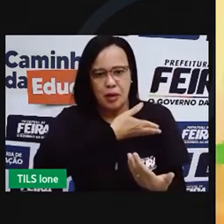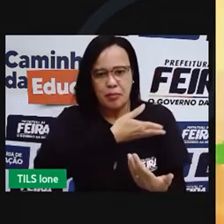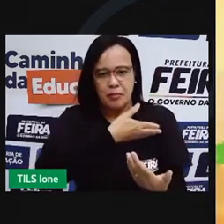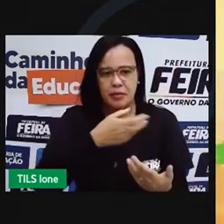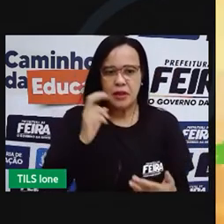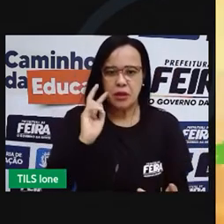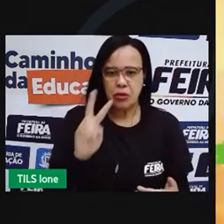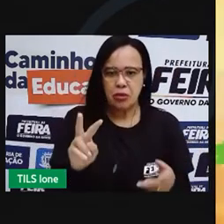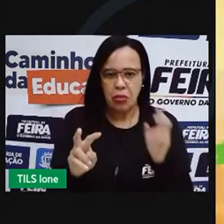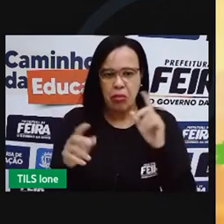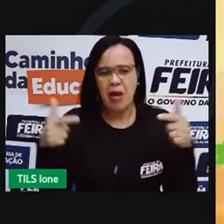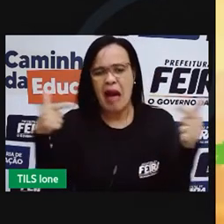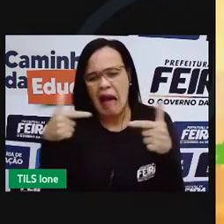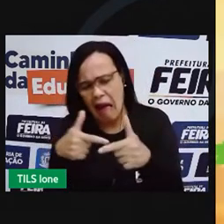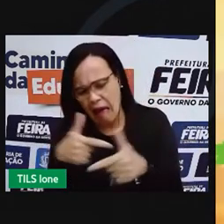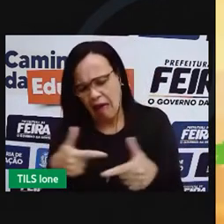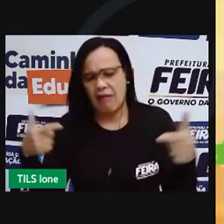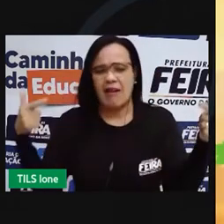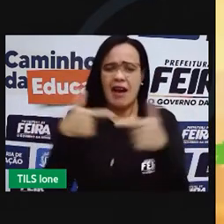muito.